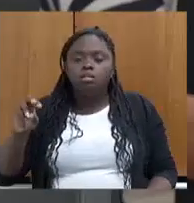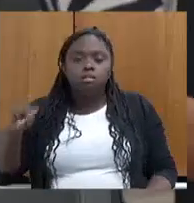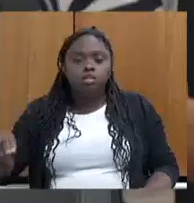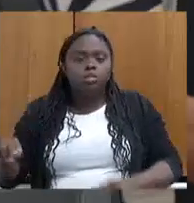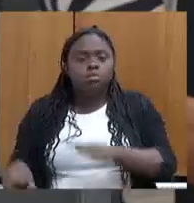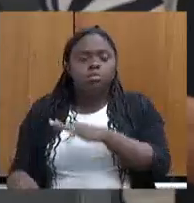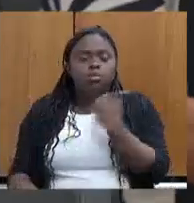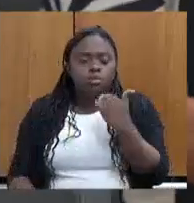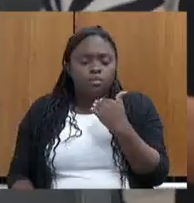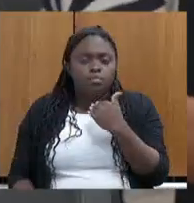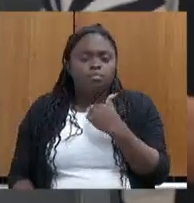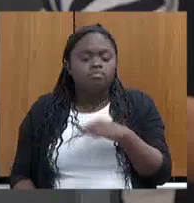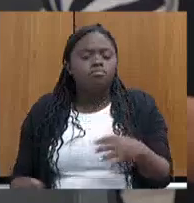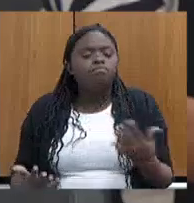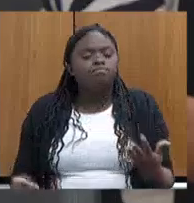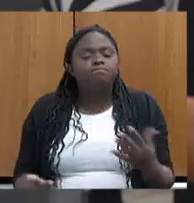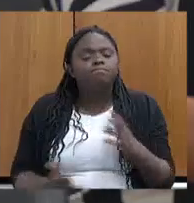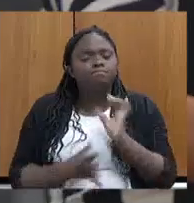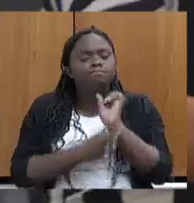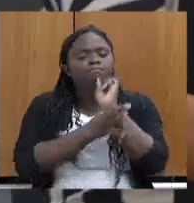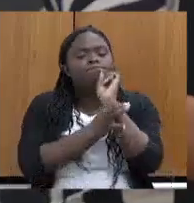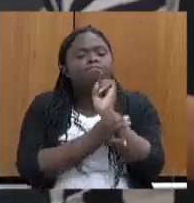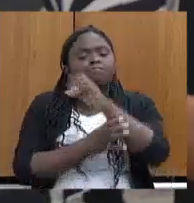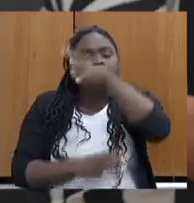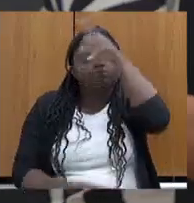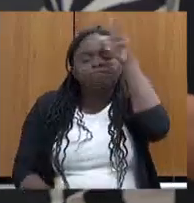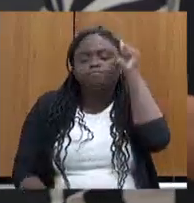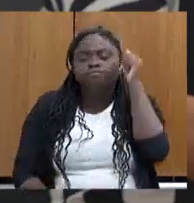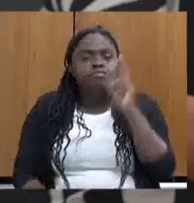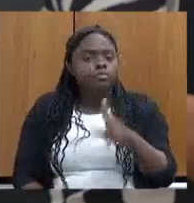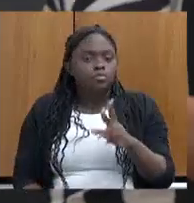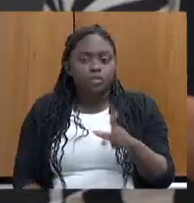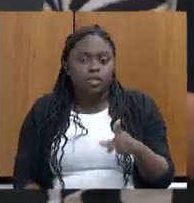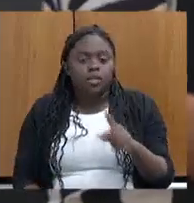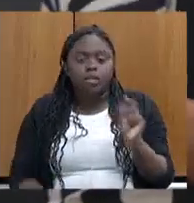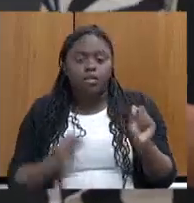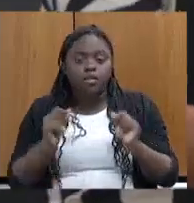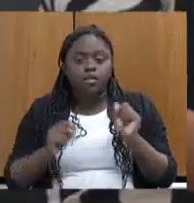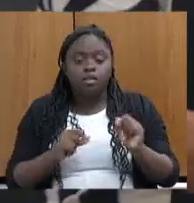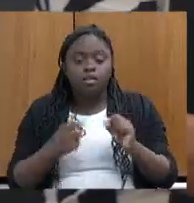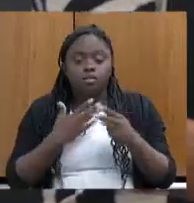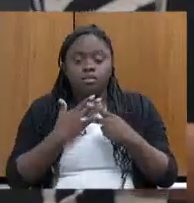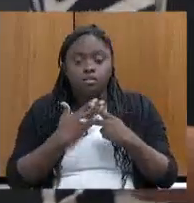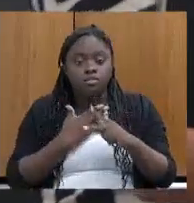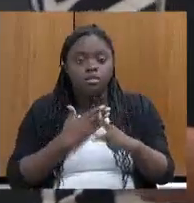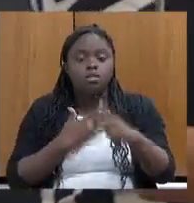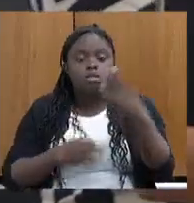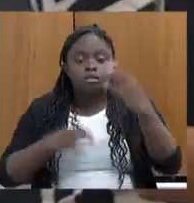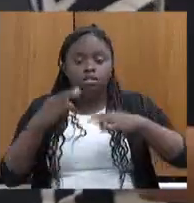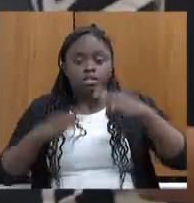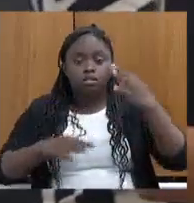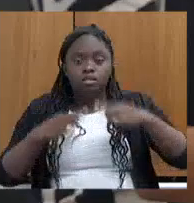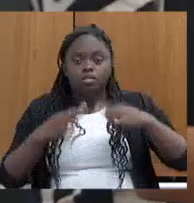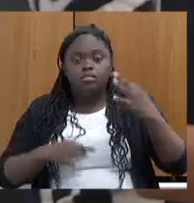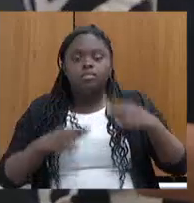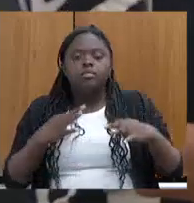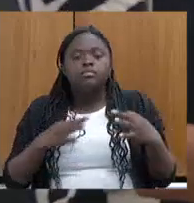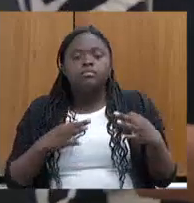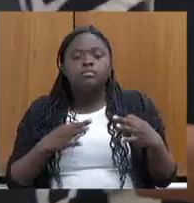é. Essas mortes, a tortura, isso é consequência de uma justiça que não